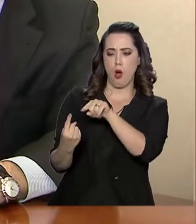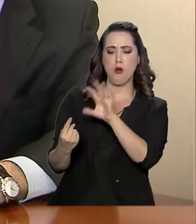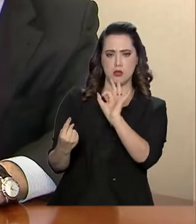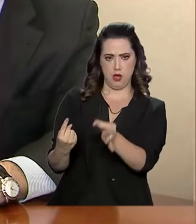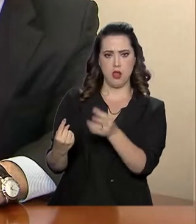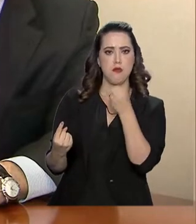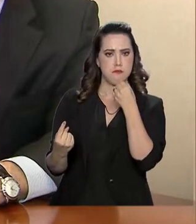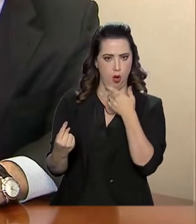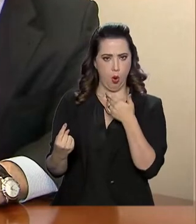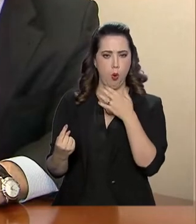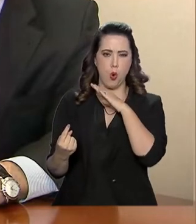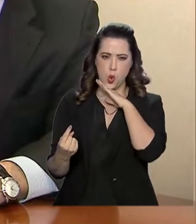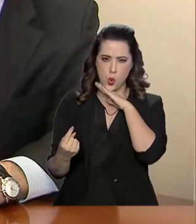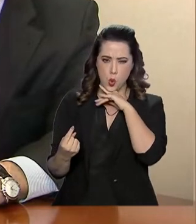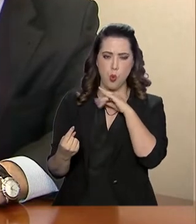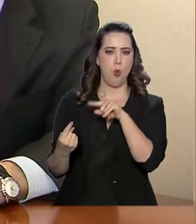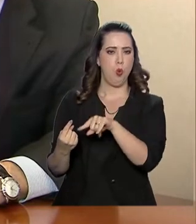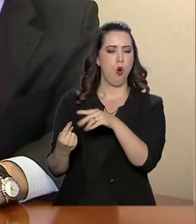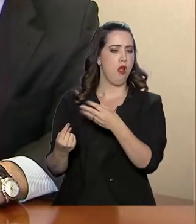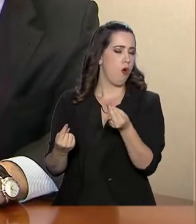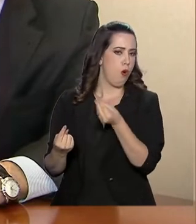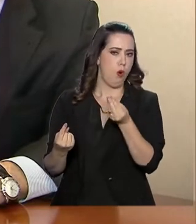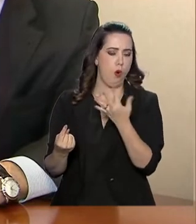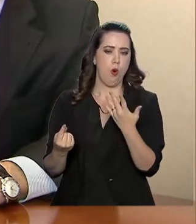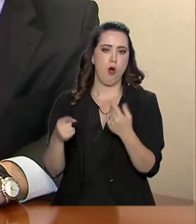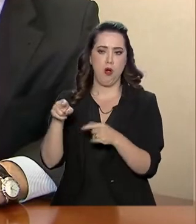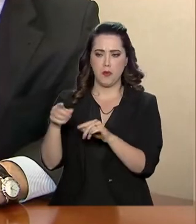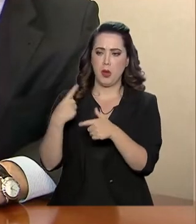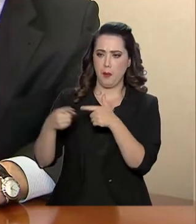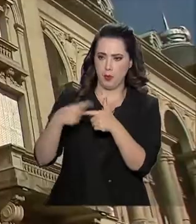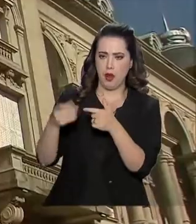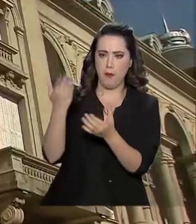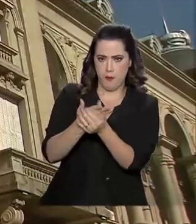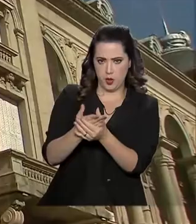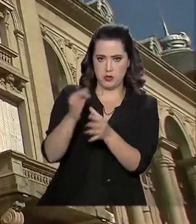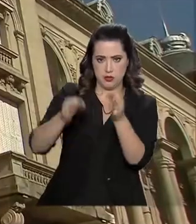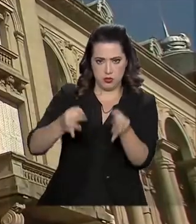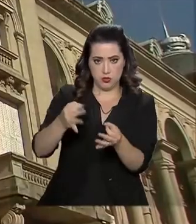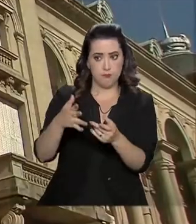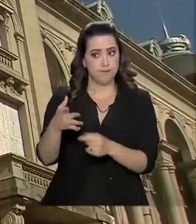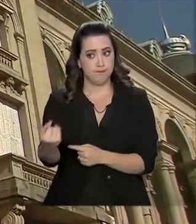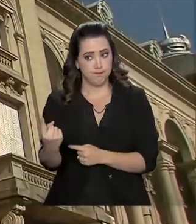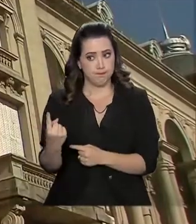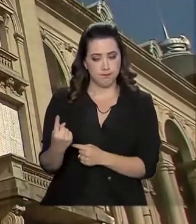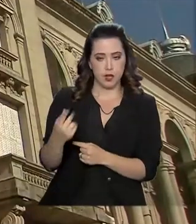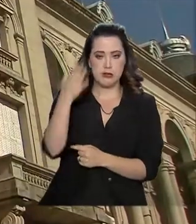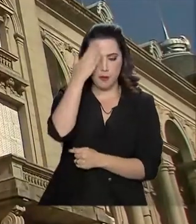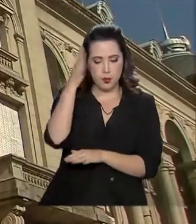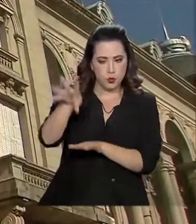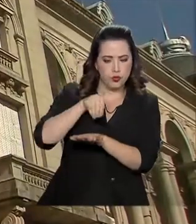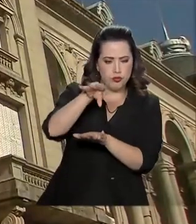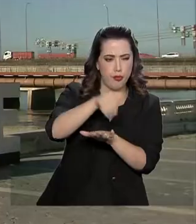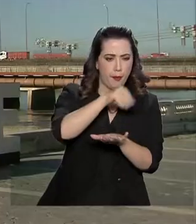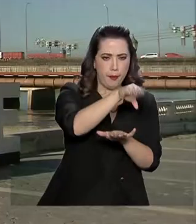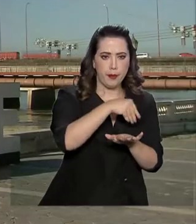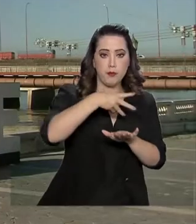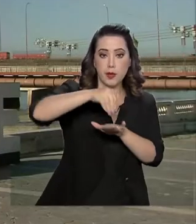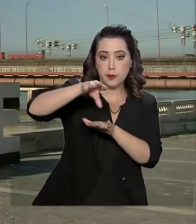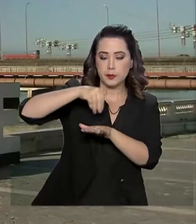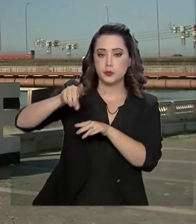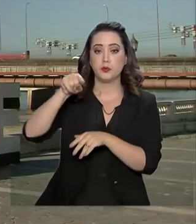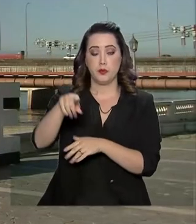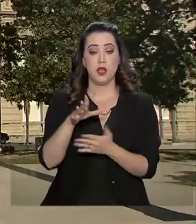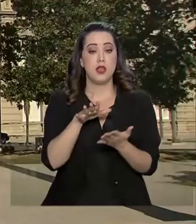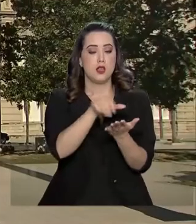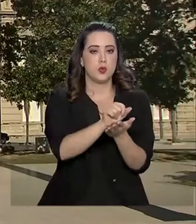da pessoa, se ela está cumprindo alguma pena, se ela tem algum processo. O Brasil assume a presidência pró-têmpore do Mercosul aqui em